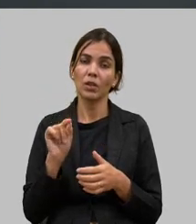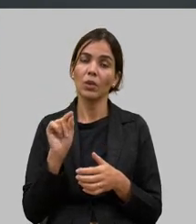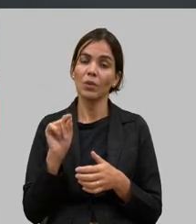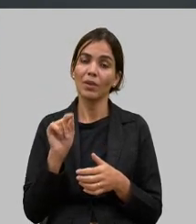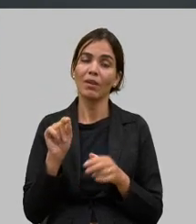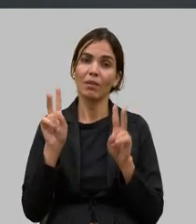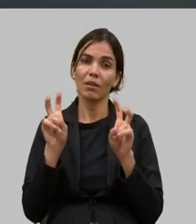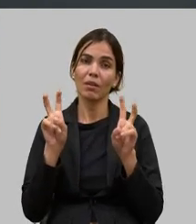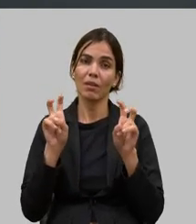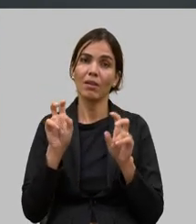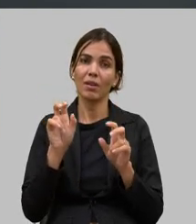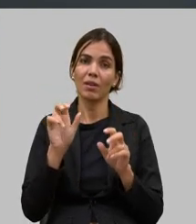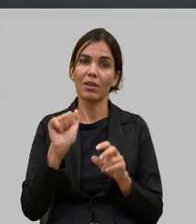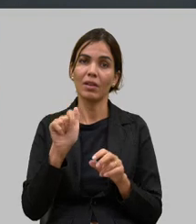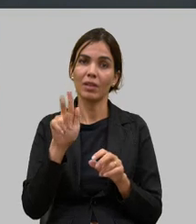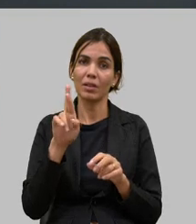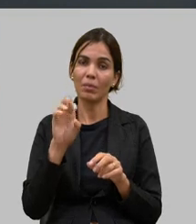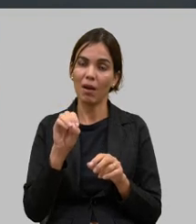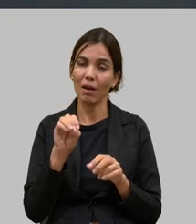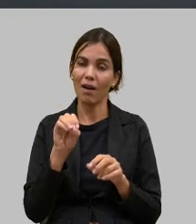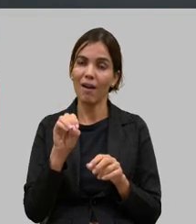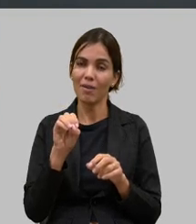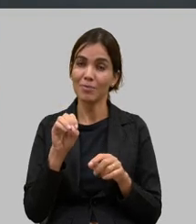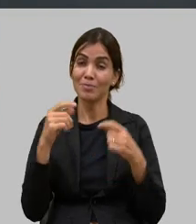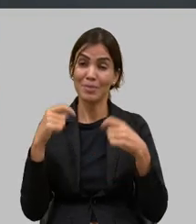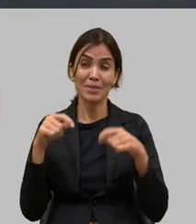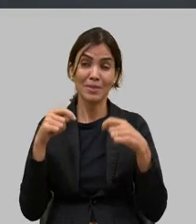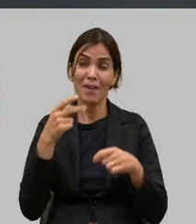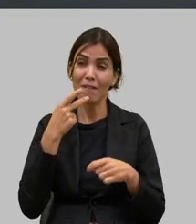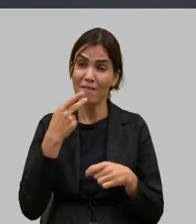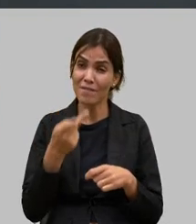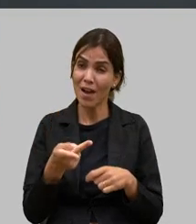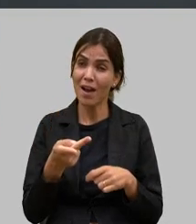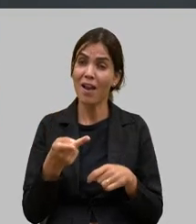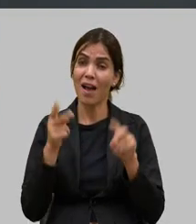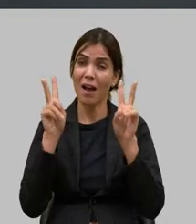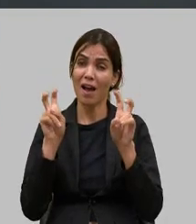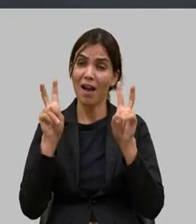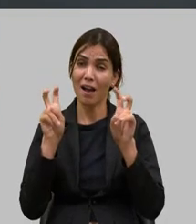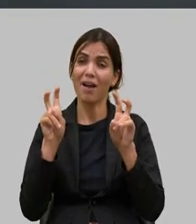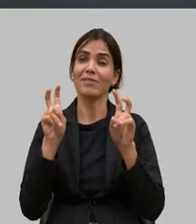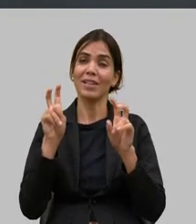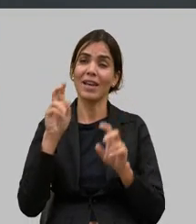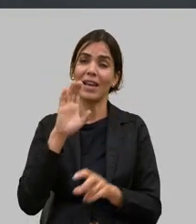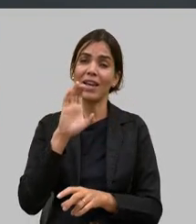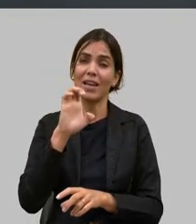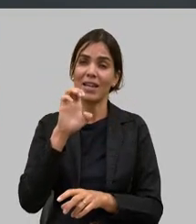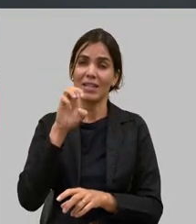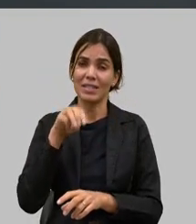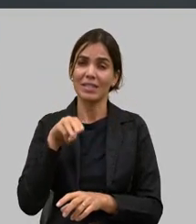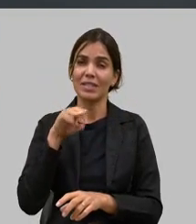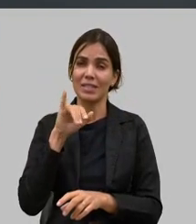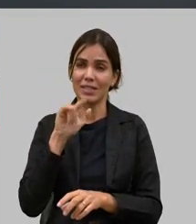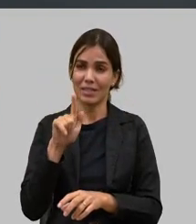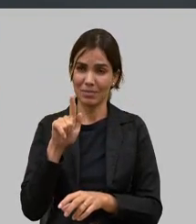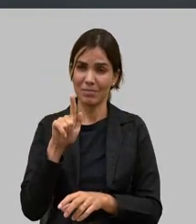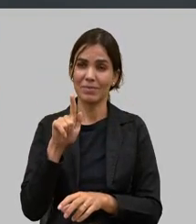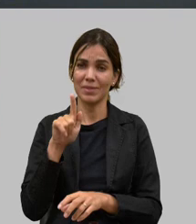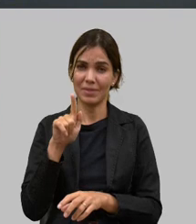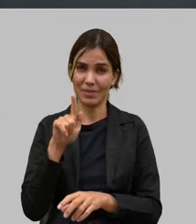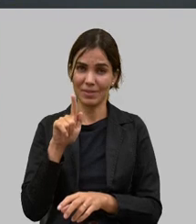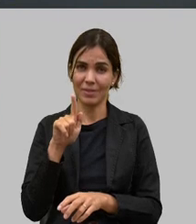que é a questão da CEMIG eu sei dos avanços que vêm sendo feitos é lógico é público